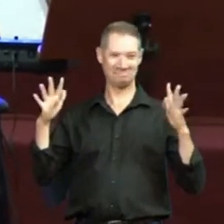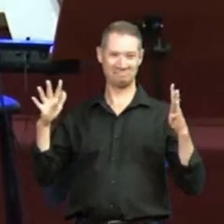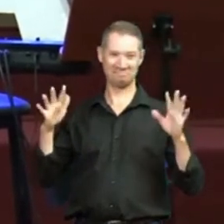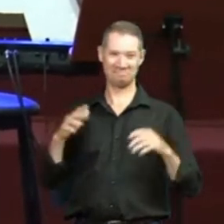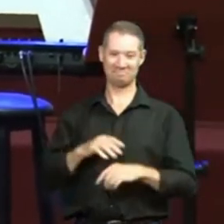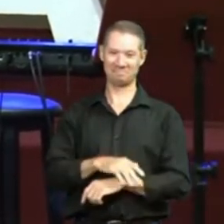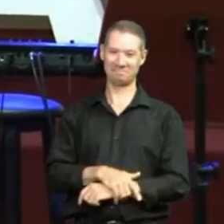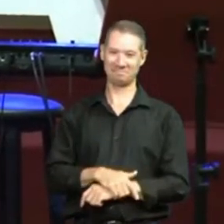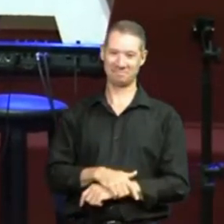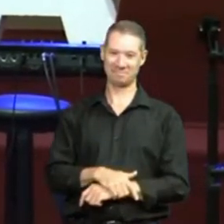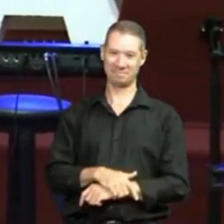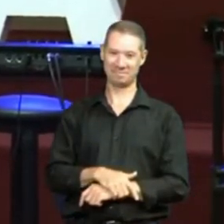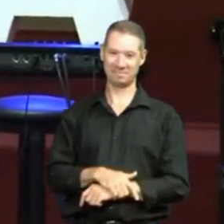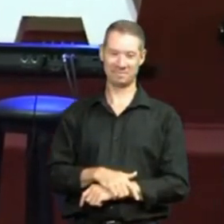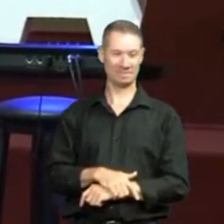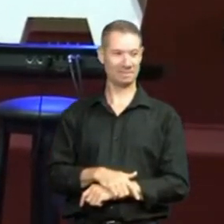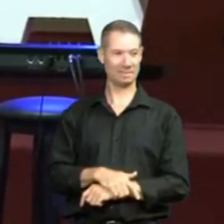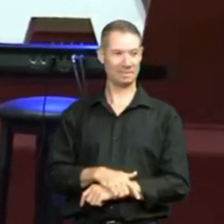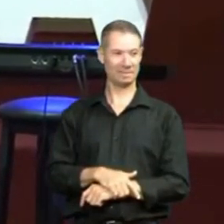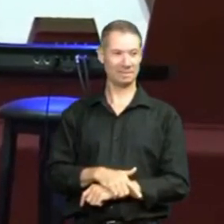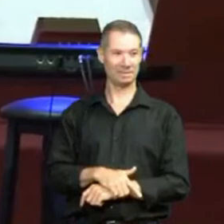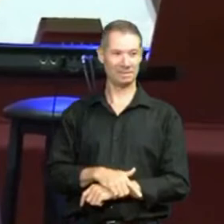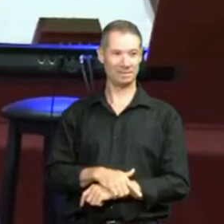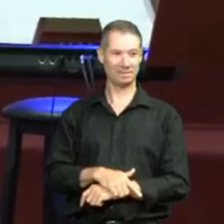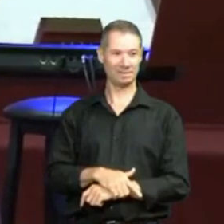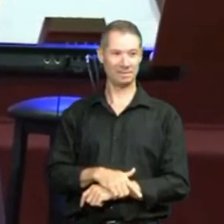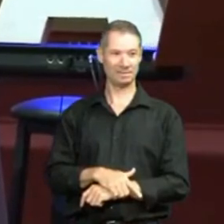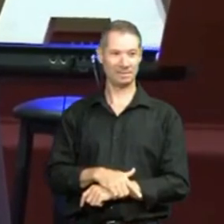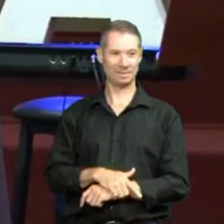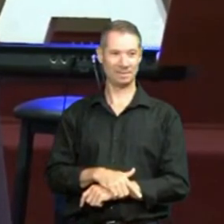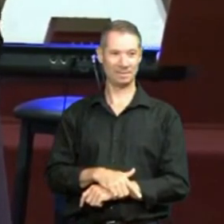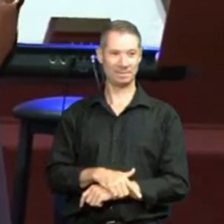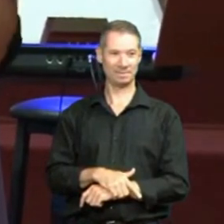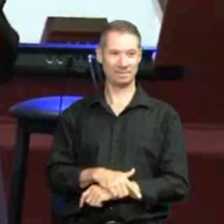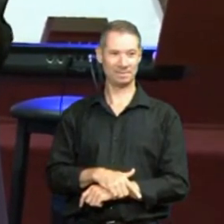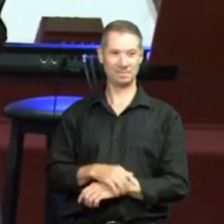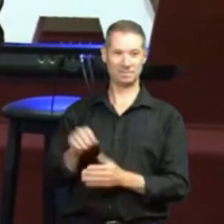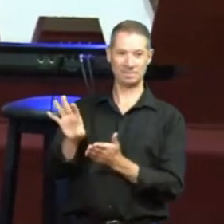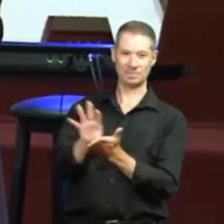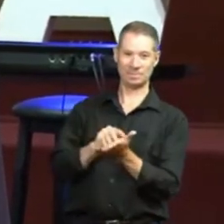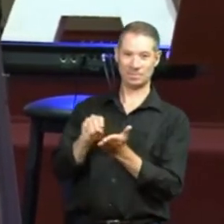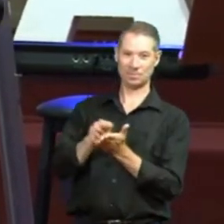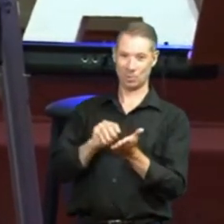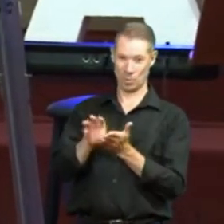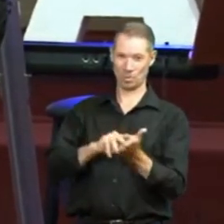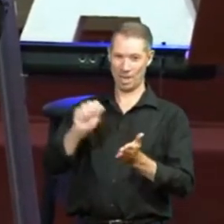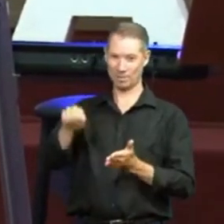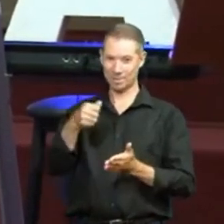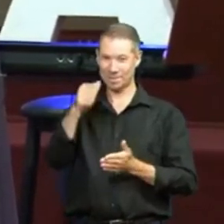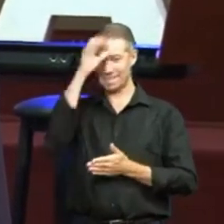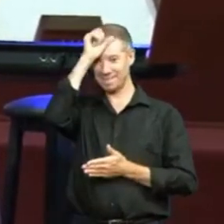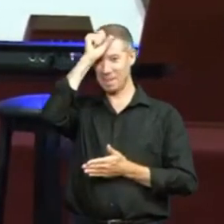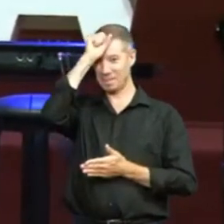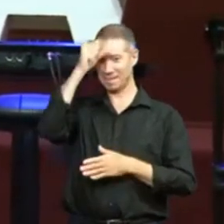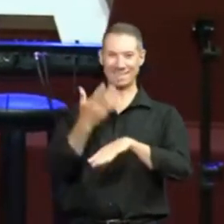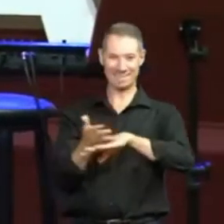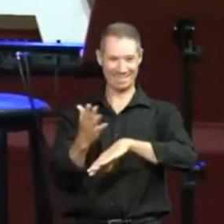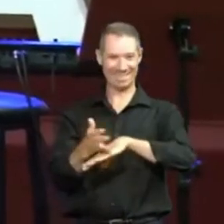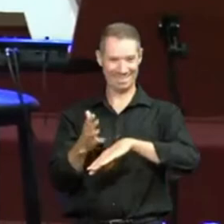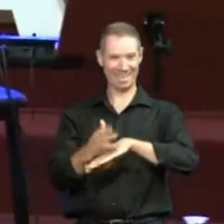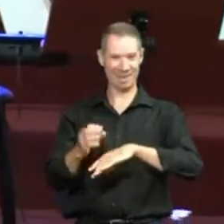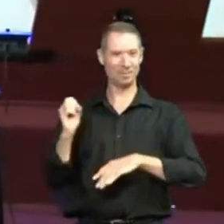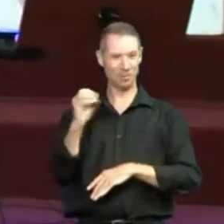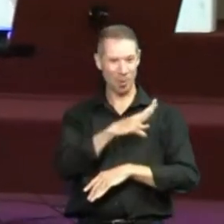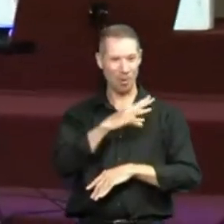Agora vocês vão anotar. Depois vocês vão anotar esses sinais que vocês aprenderam. Vão treinar, praticar. Porque na outra sexta nós vamos aprender sinais novos.